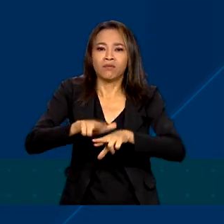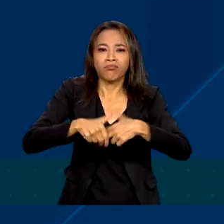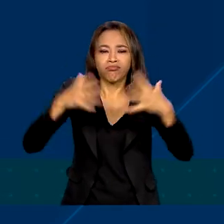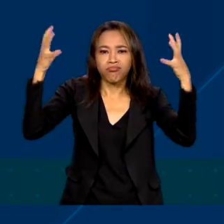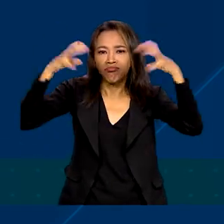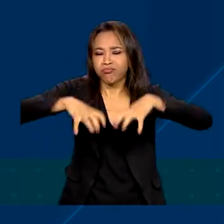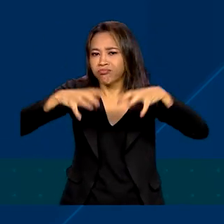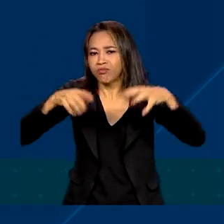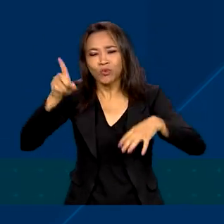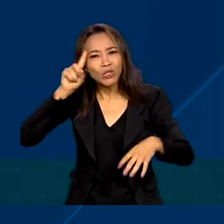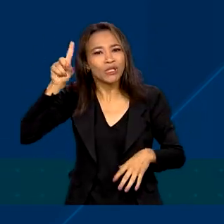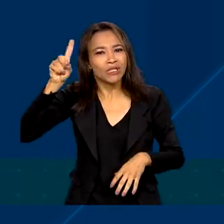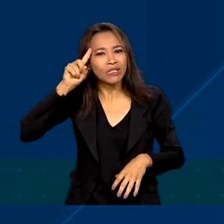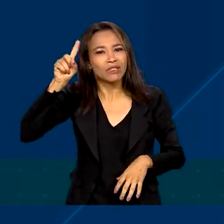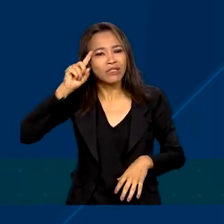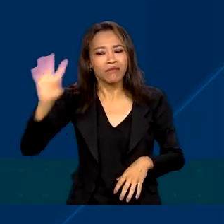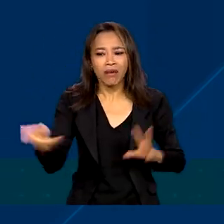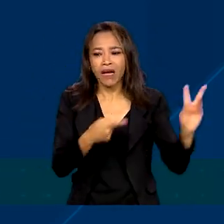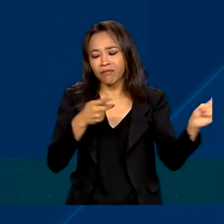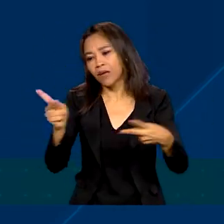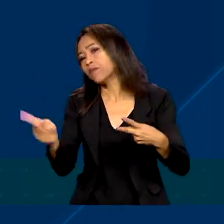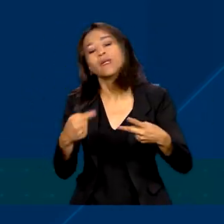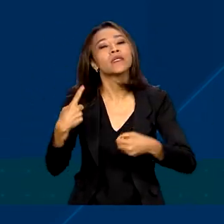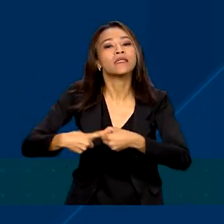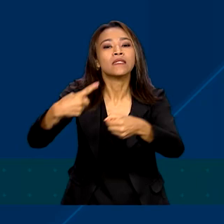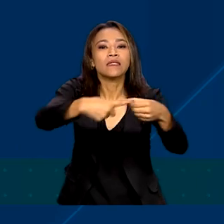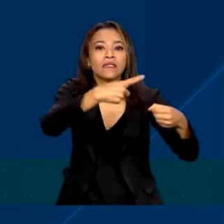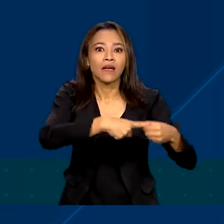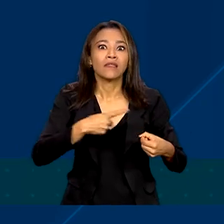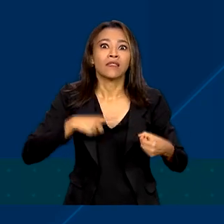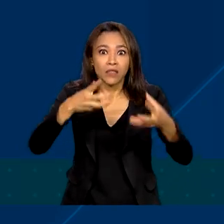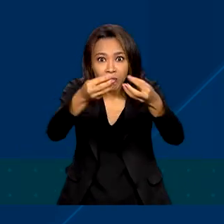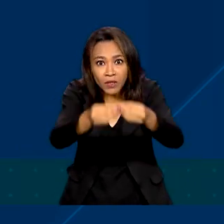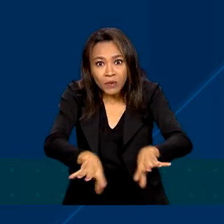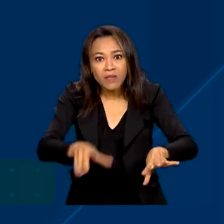do dia a dia nessas cidades que estão sendo fortemente atingidas, que estão debaixo de água.